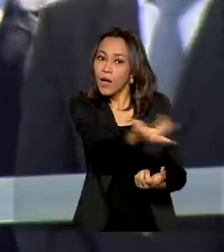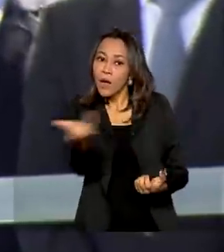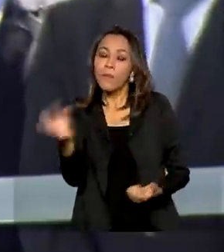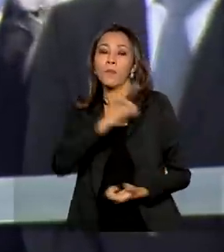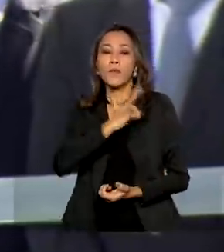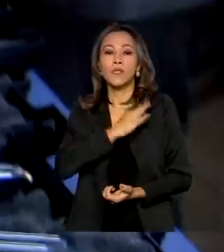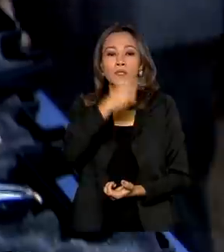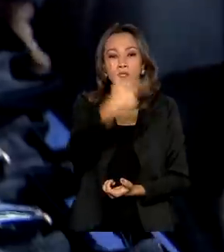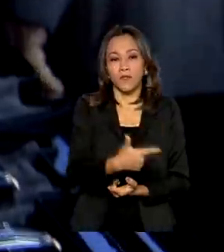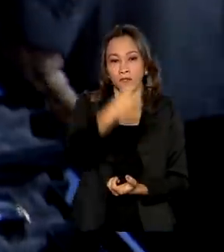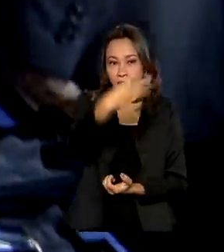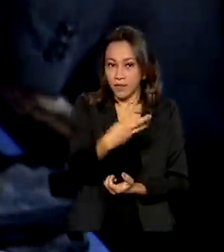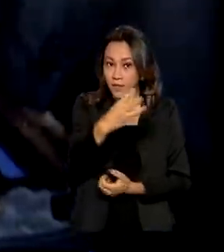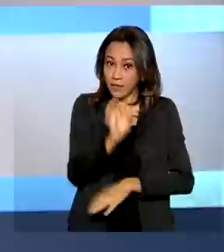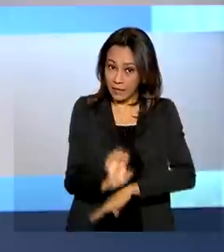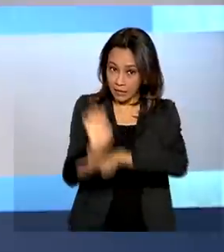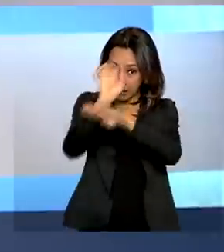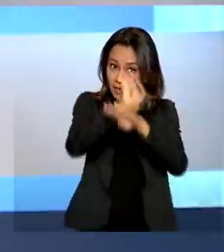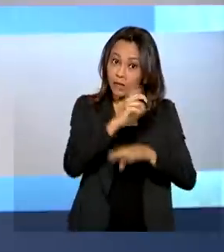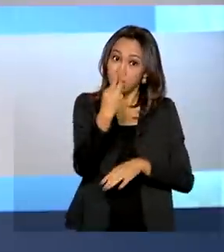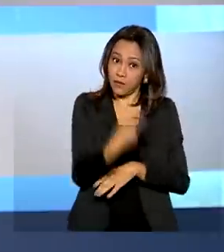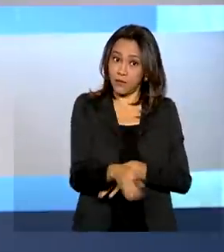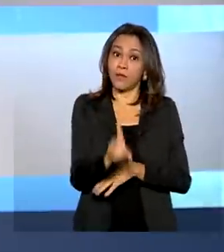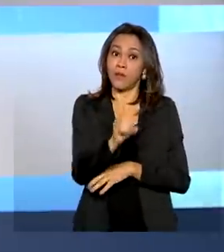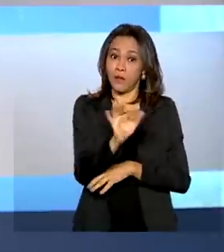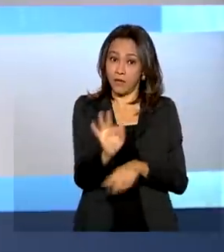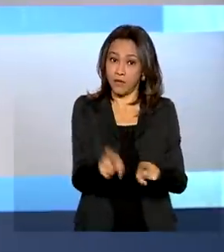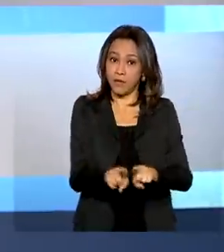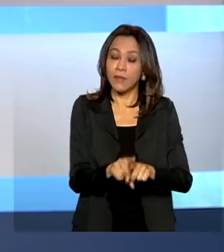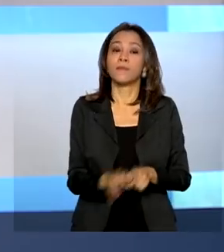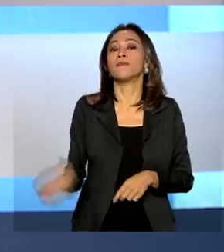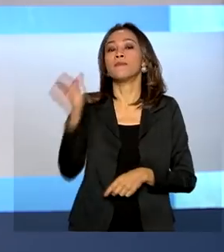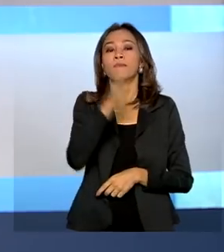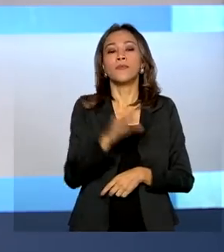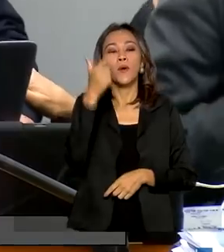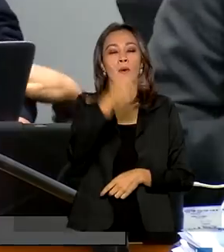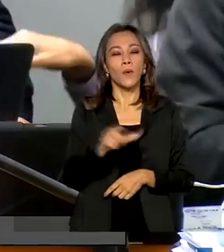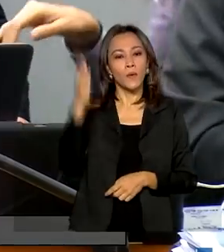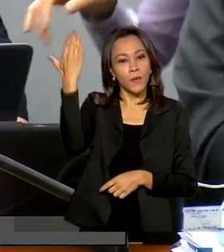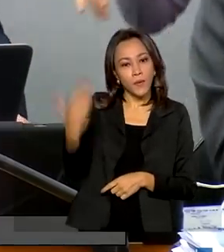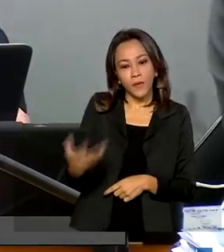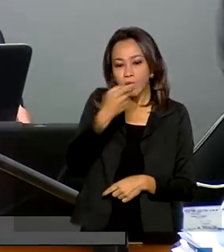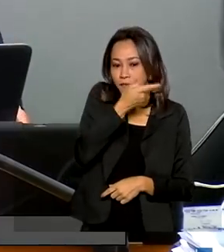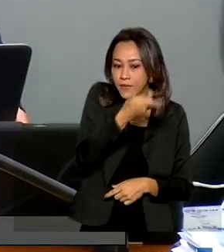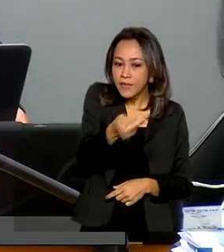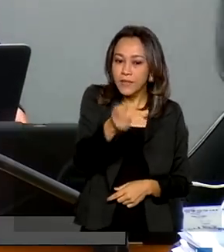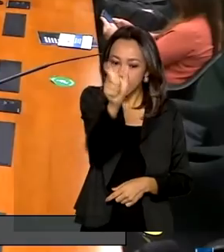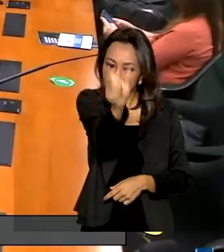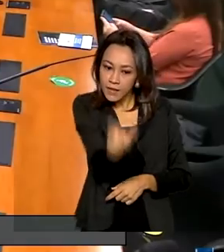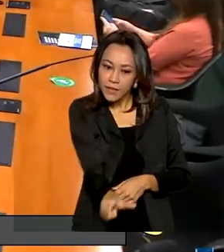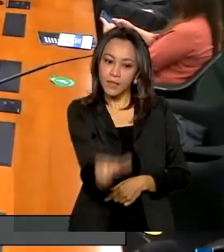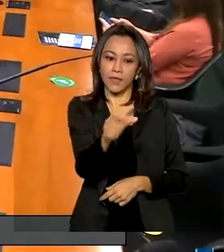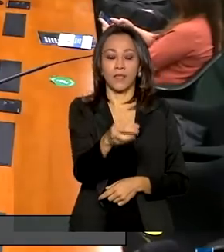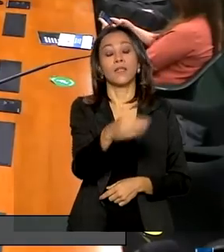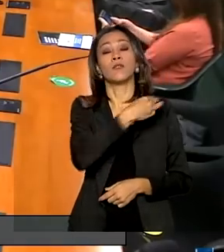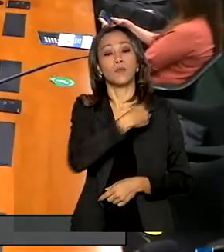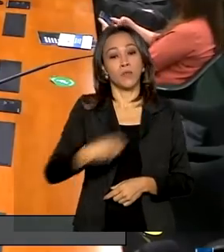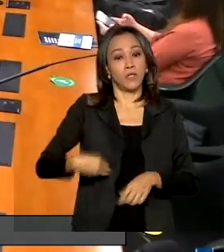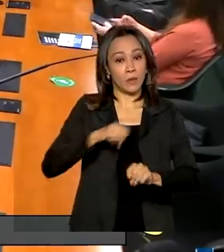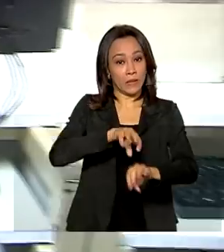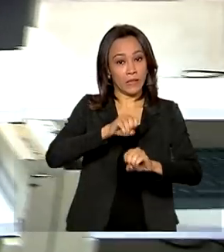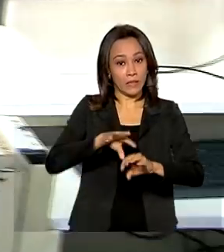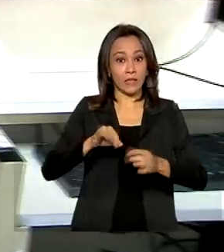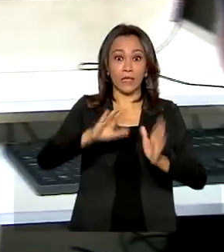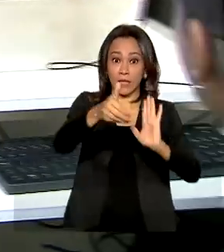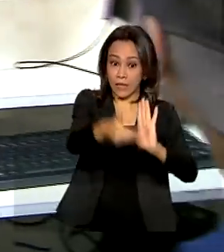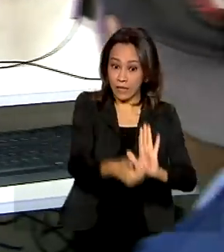estados e do Distrito Federal. E veja ainda a visita do ministro da Educação, Milton Ribeiro, à Câmara dos Deputados,